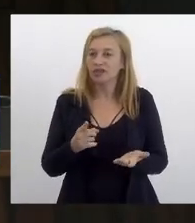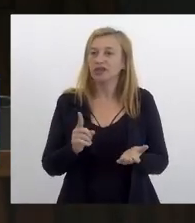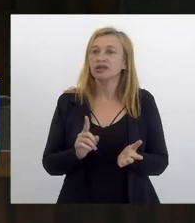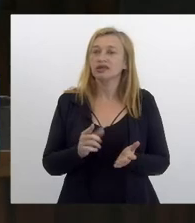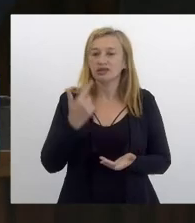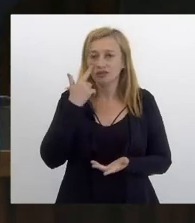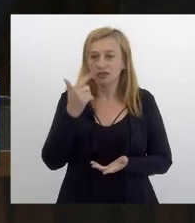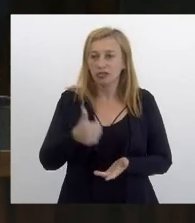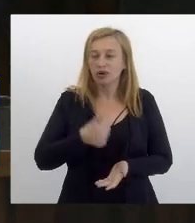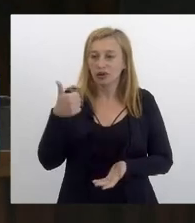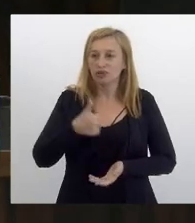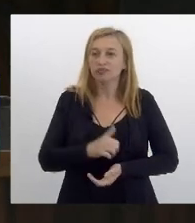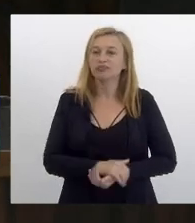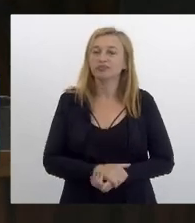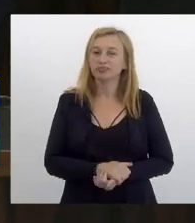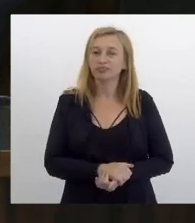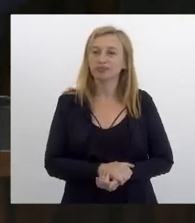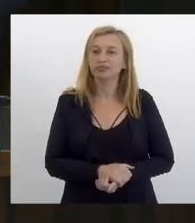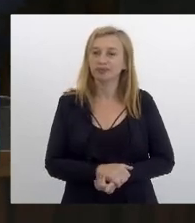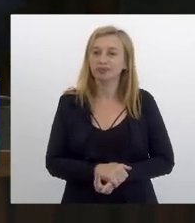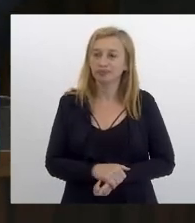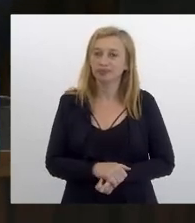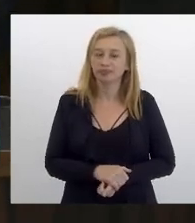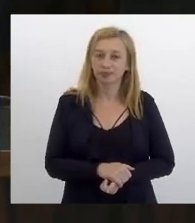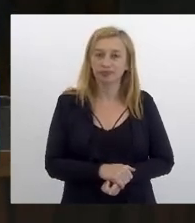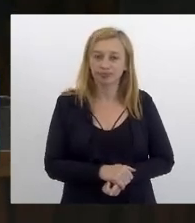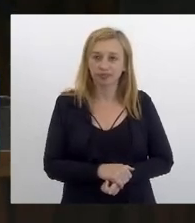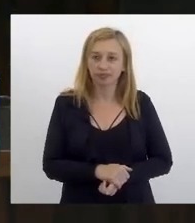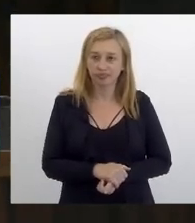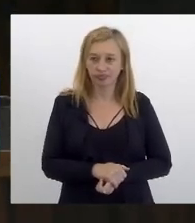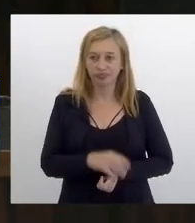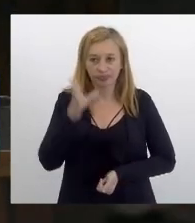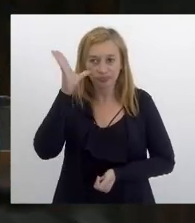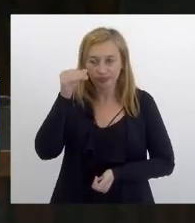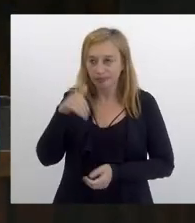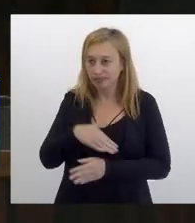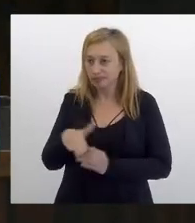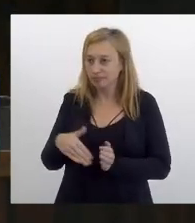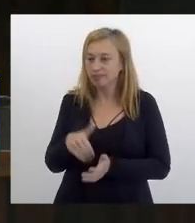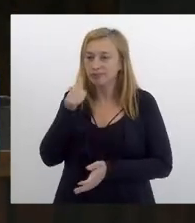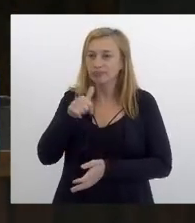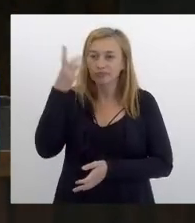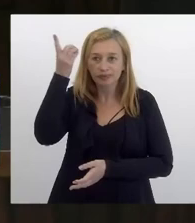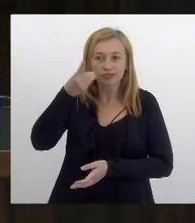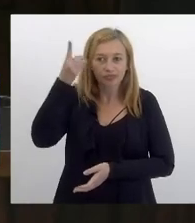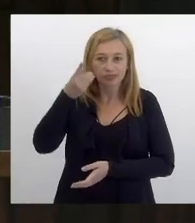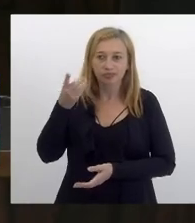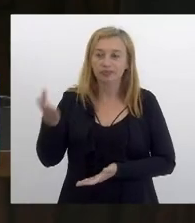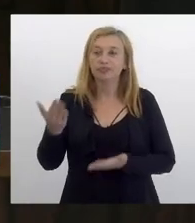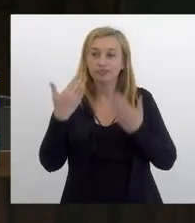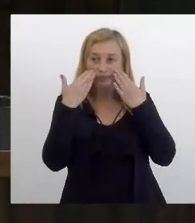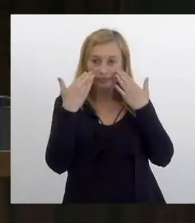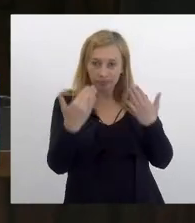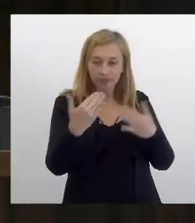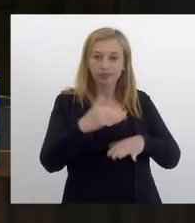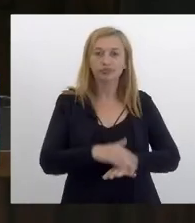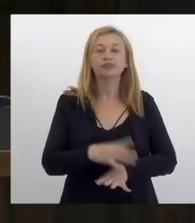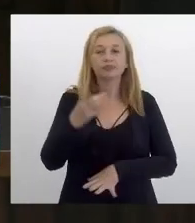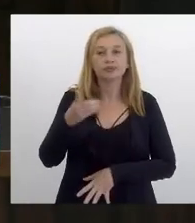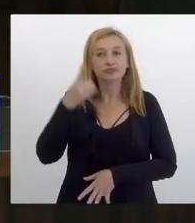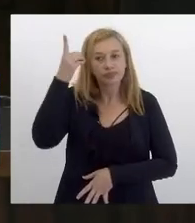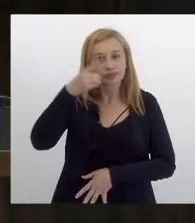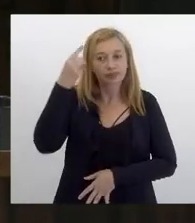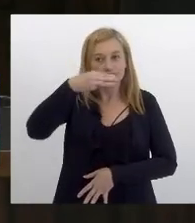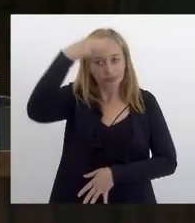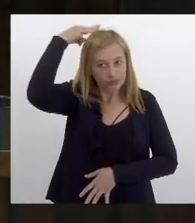providência de acordo com o interesse das deputadas. Deputada Zeidã. Bem apresentado pelo deputado